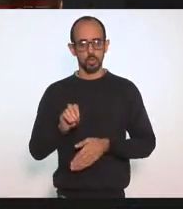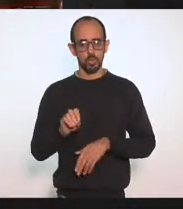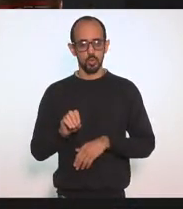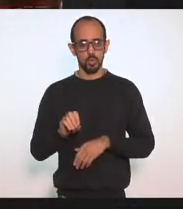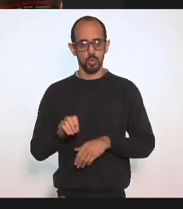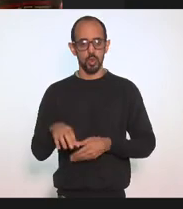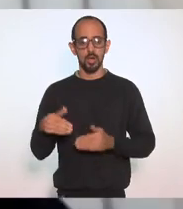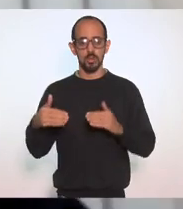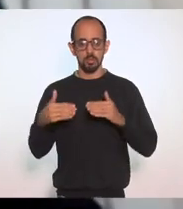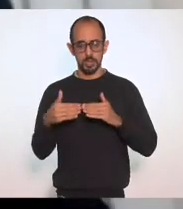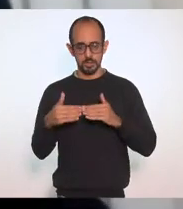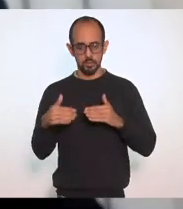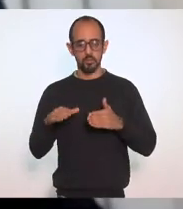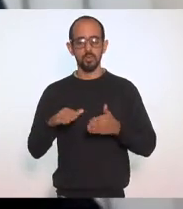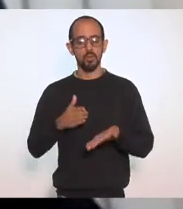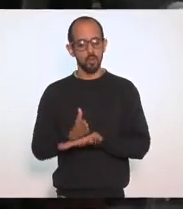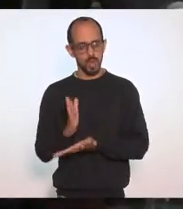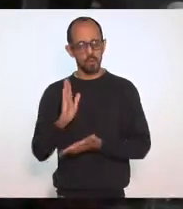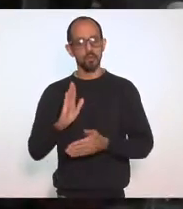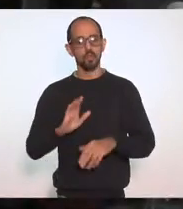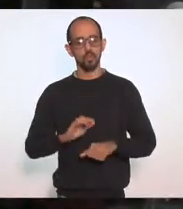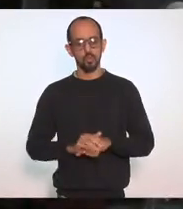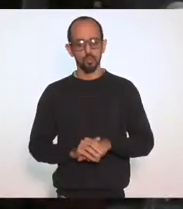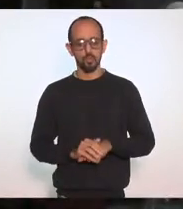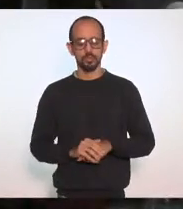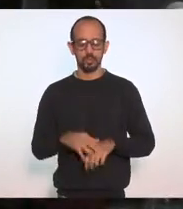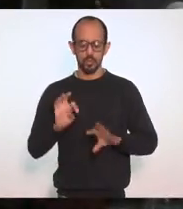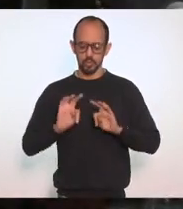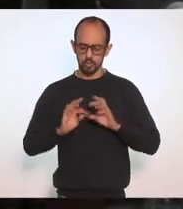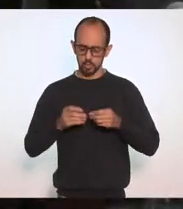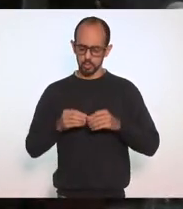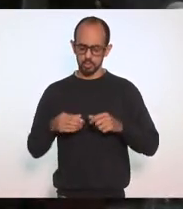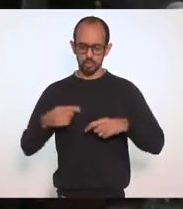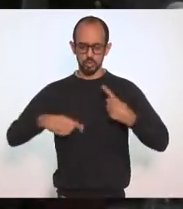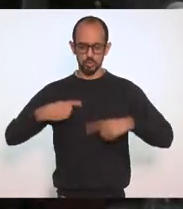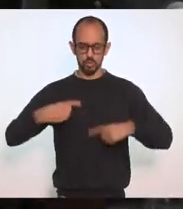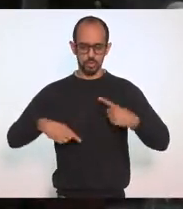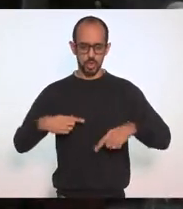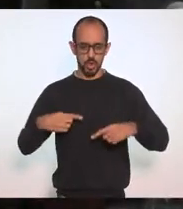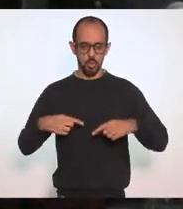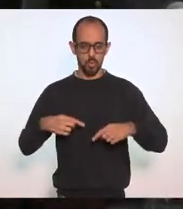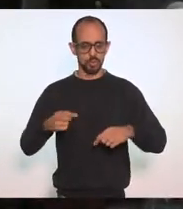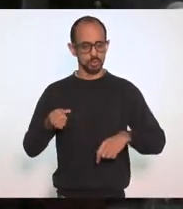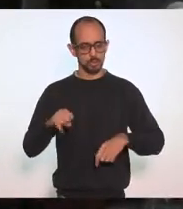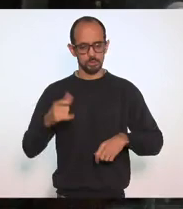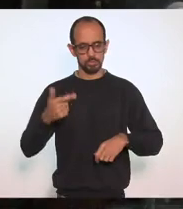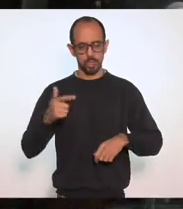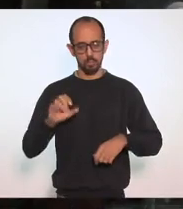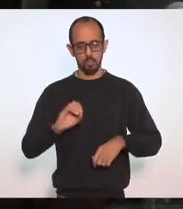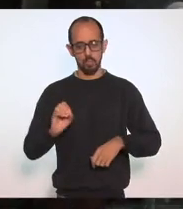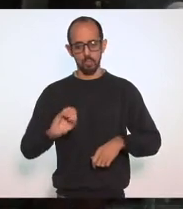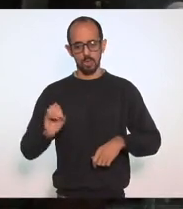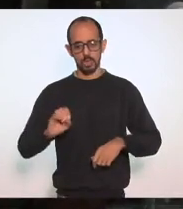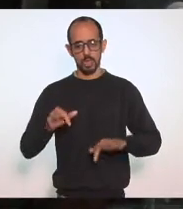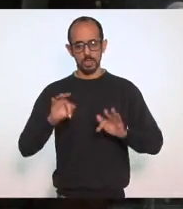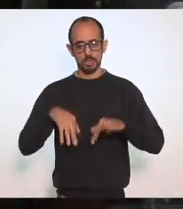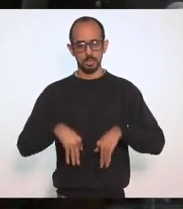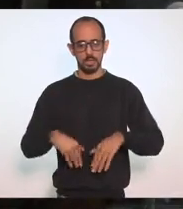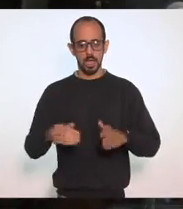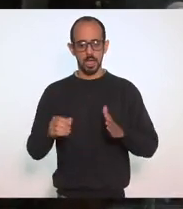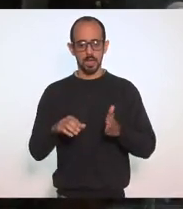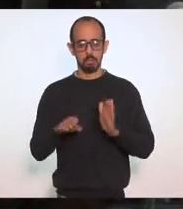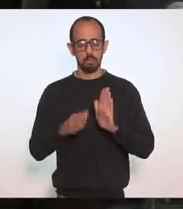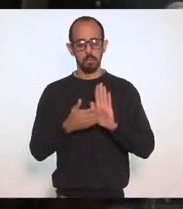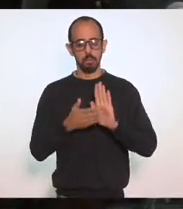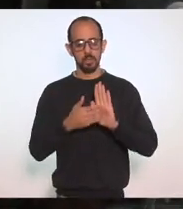Parecer Favorável Senhor presidente Os pareceres Demitidos Em discussão Não havendo O que queira Discutir Encerra a discussão O presidente Proposta recebeu